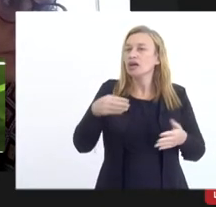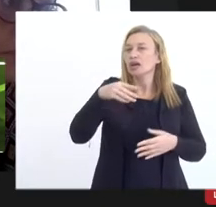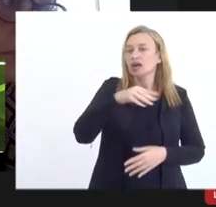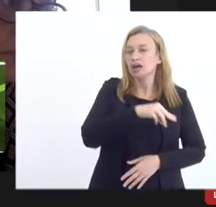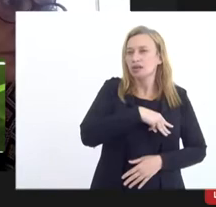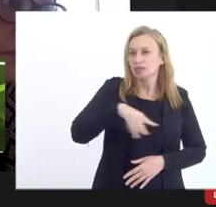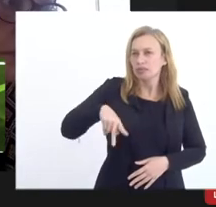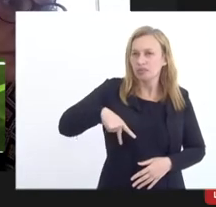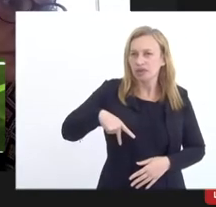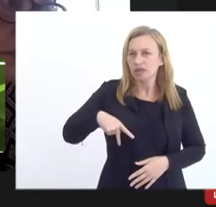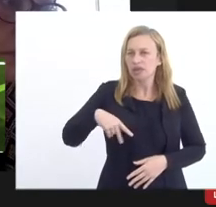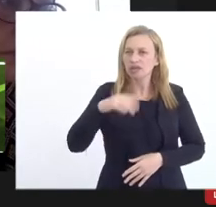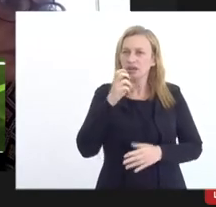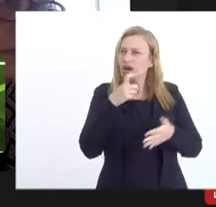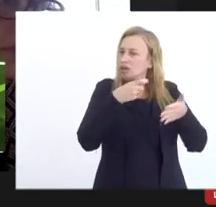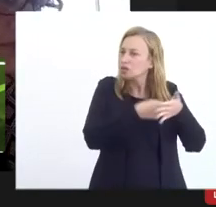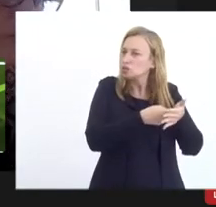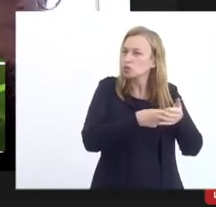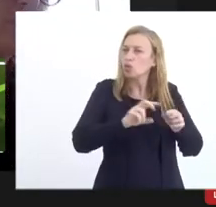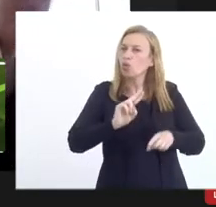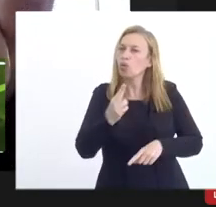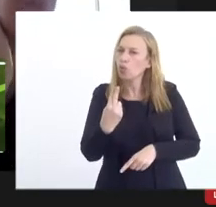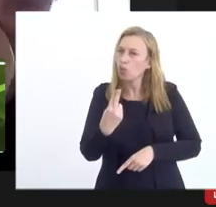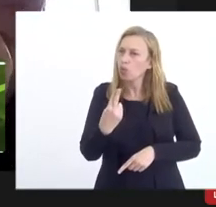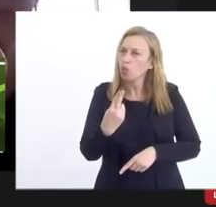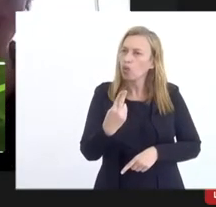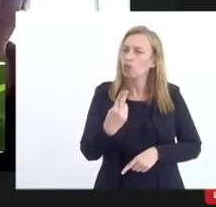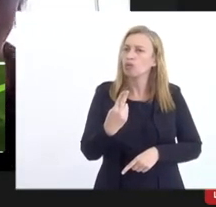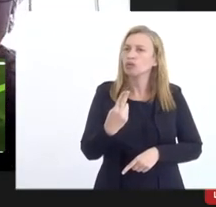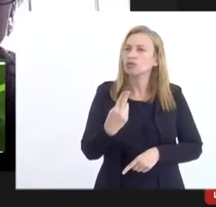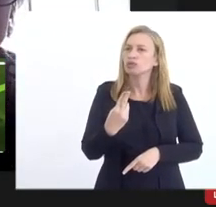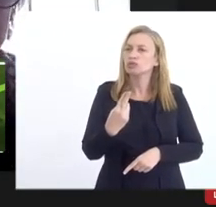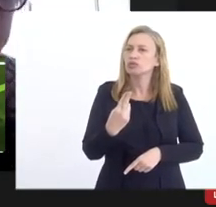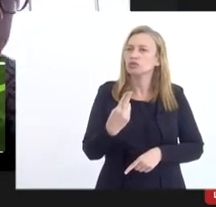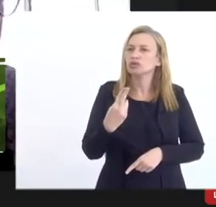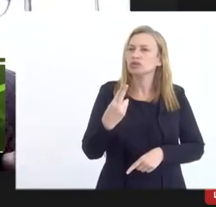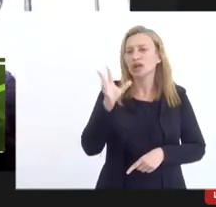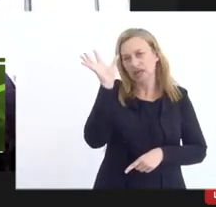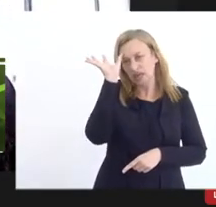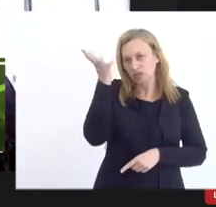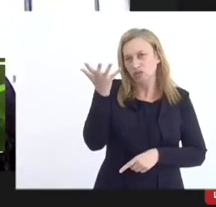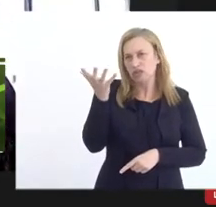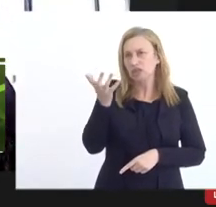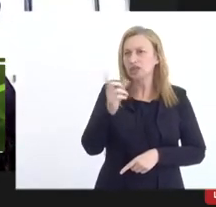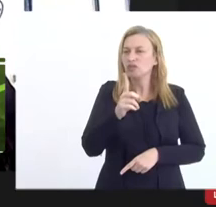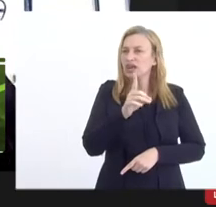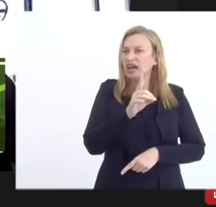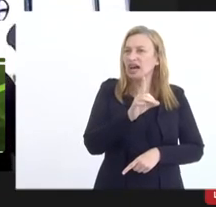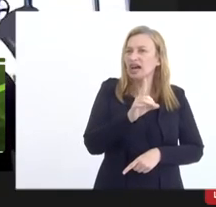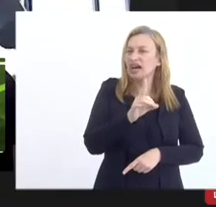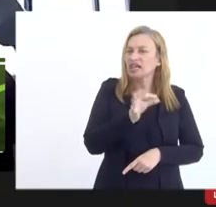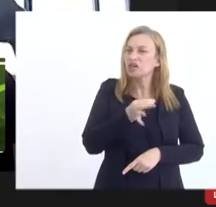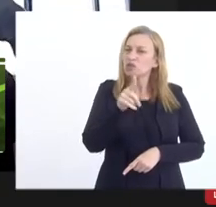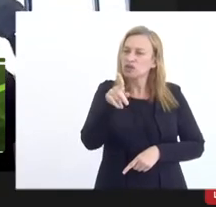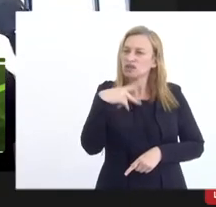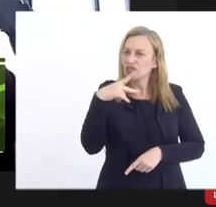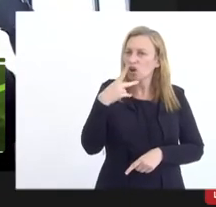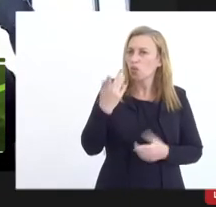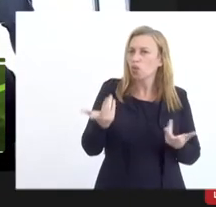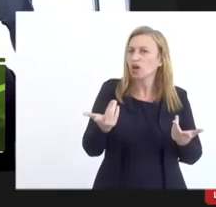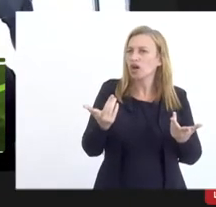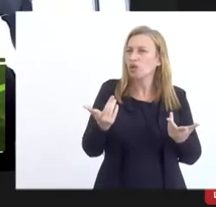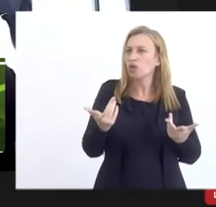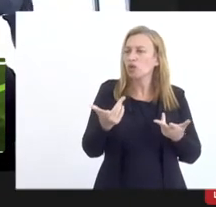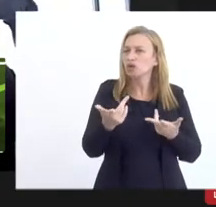apresentar denúncia ou para ela ser resolvida para não ficar exatamente o que você está dizendo que é uma coisa